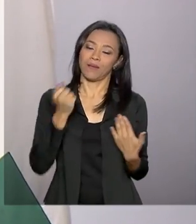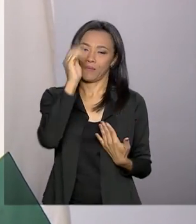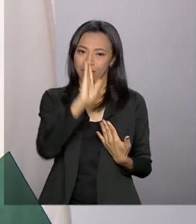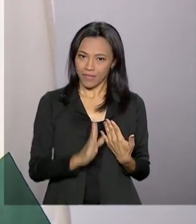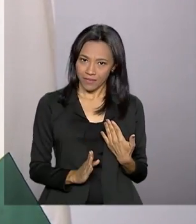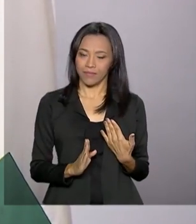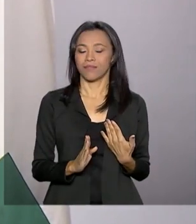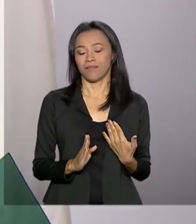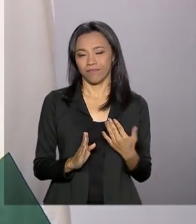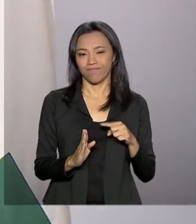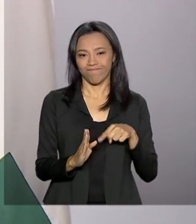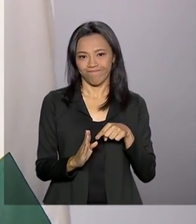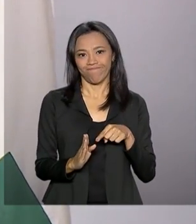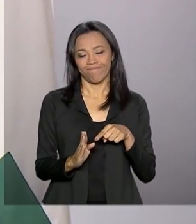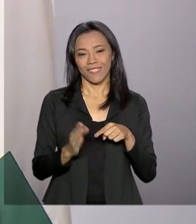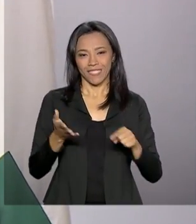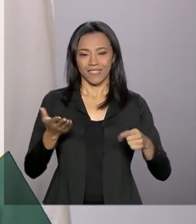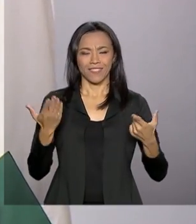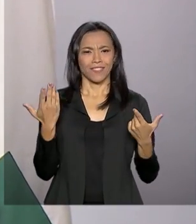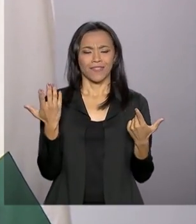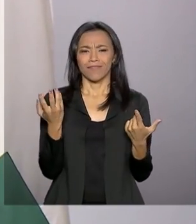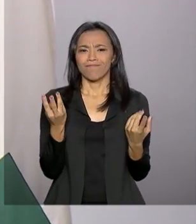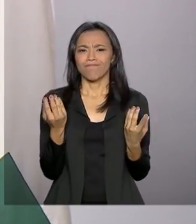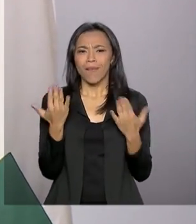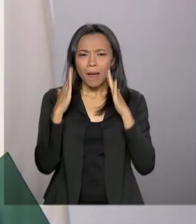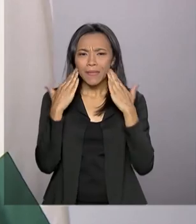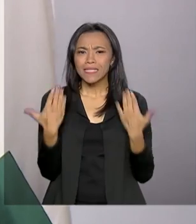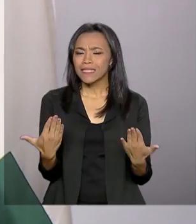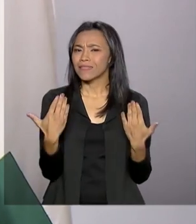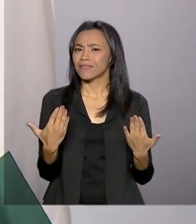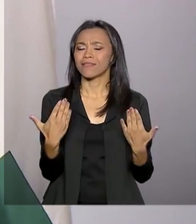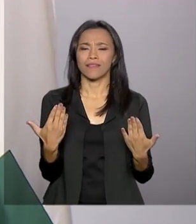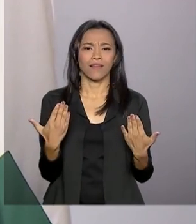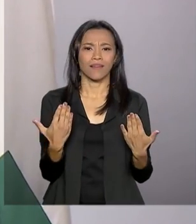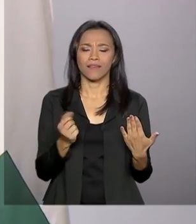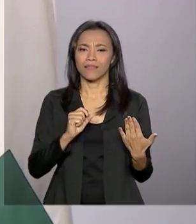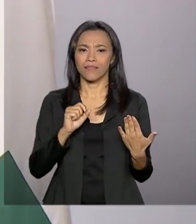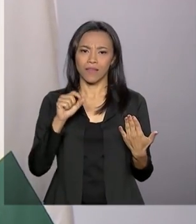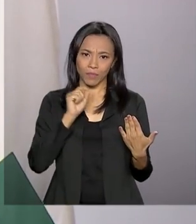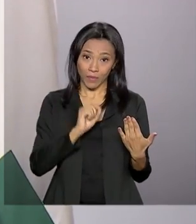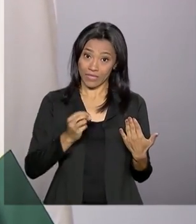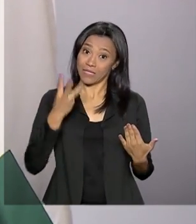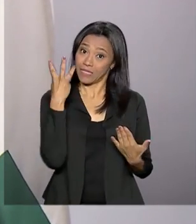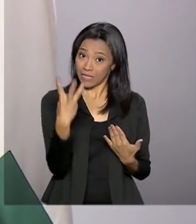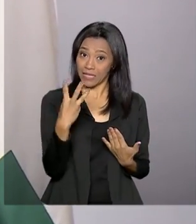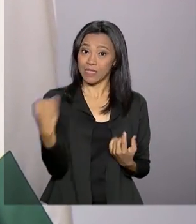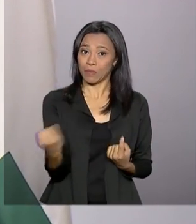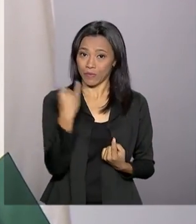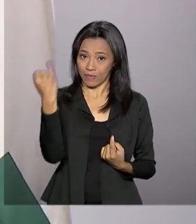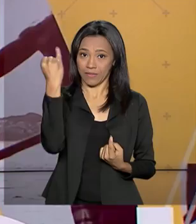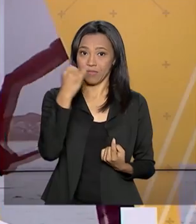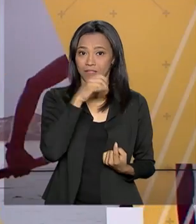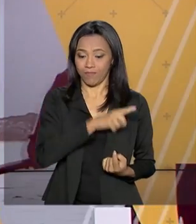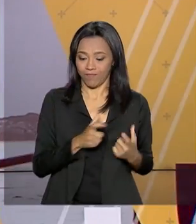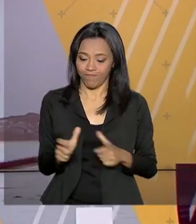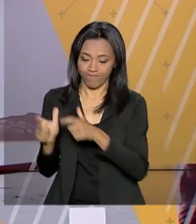realmente ser demonstrada de uma forma uniforme por essas três importantes entidades.